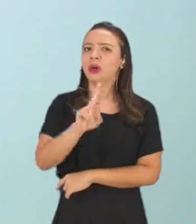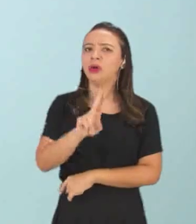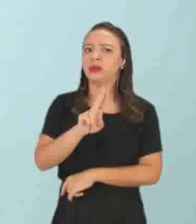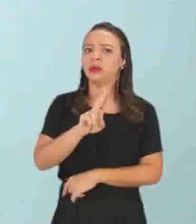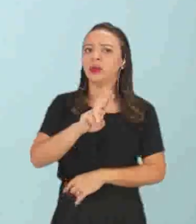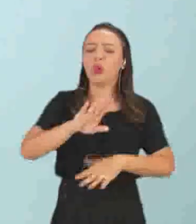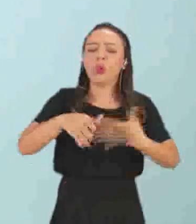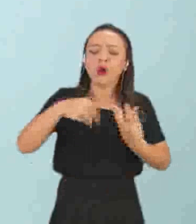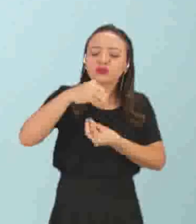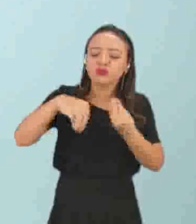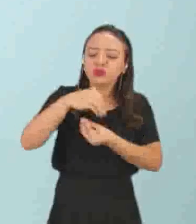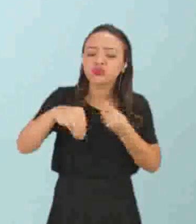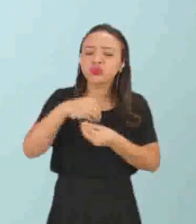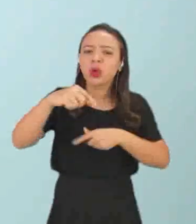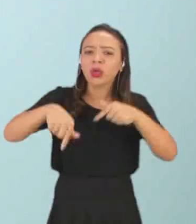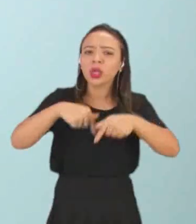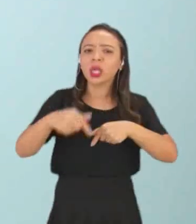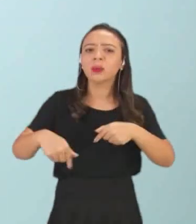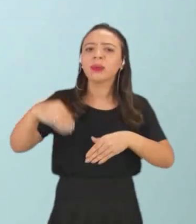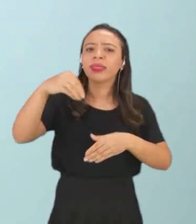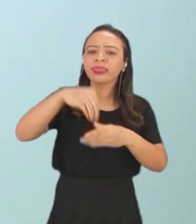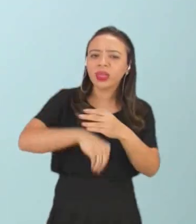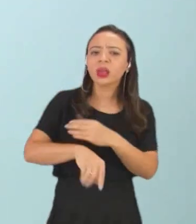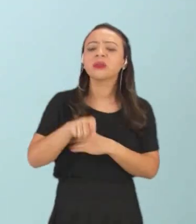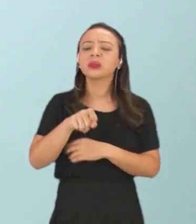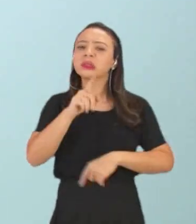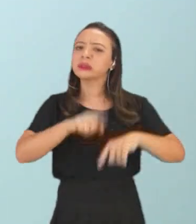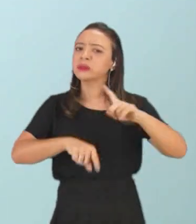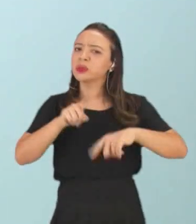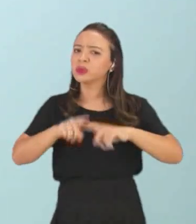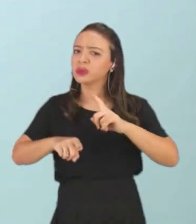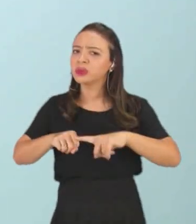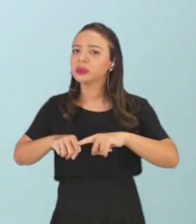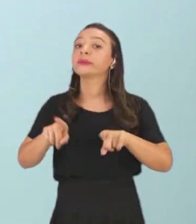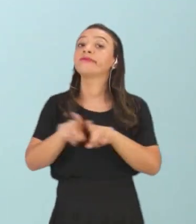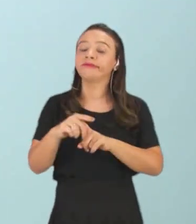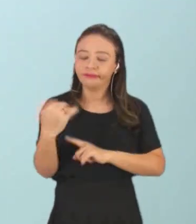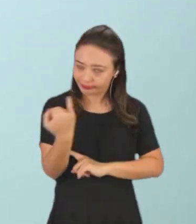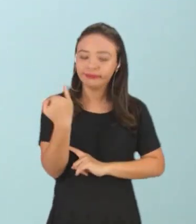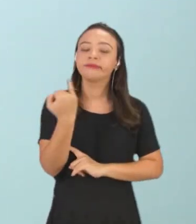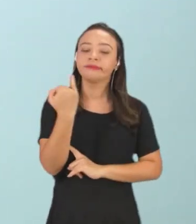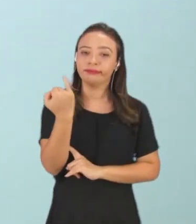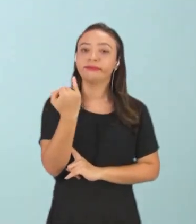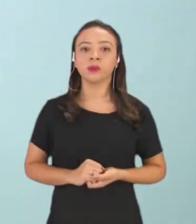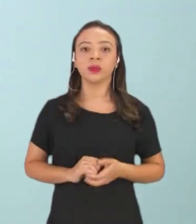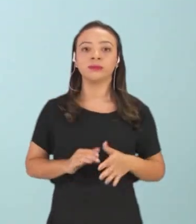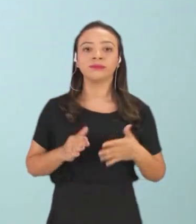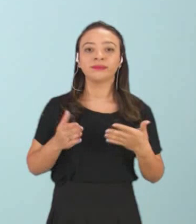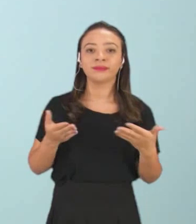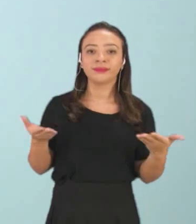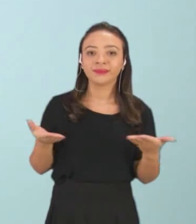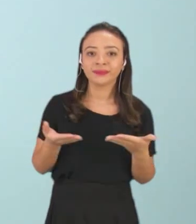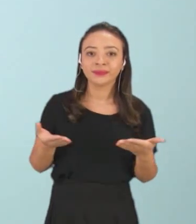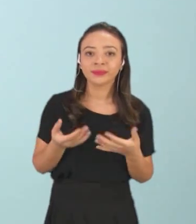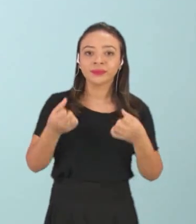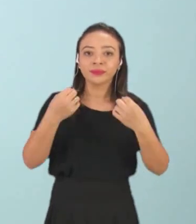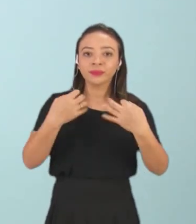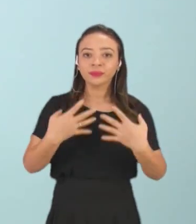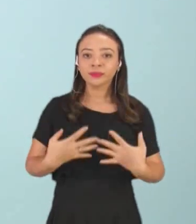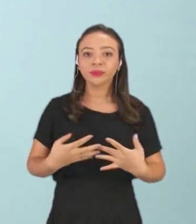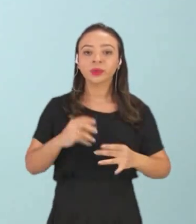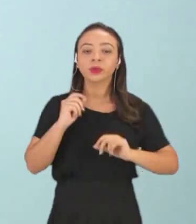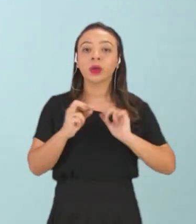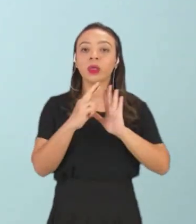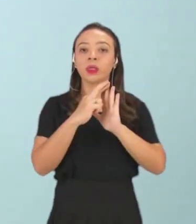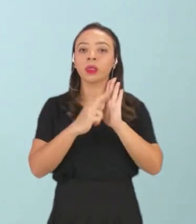substâncias químicas que fazem parte desse produto, que também é muito importante. E hoje a gente vai falar um pouquinho